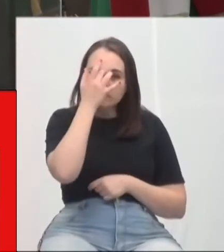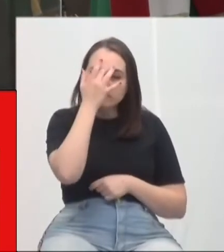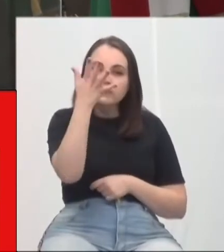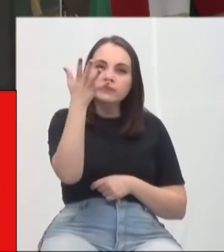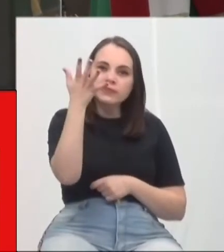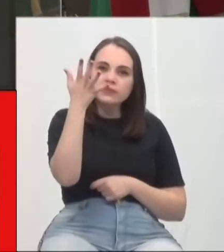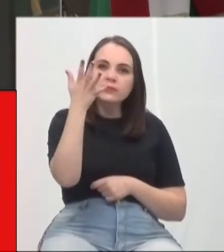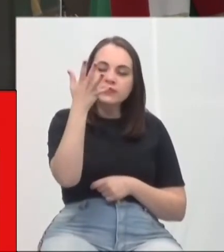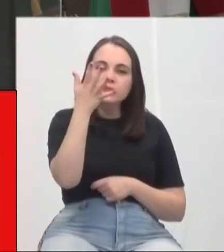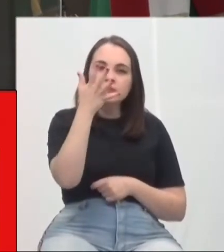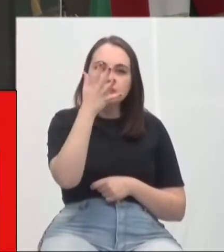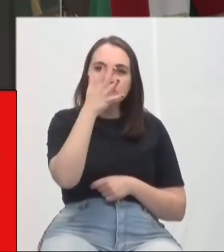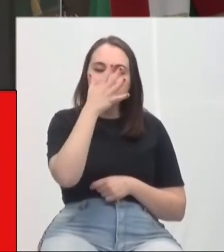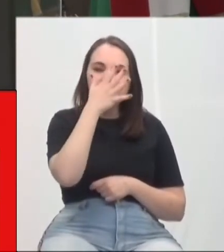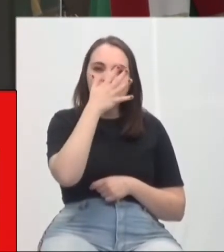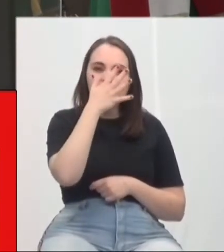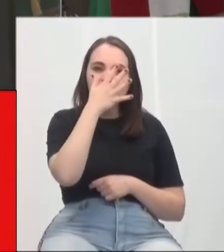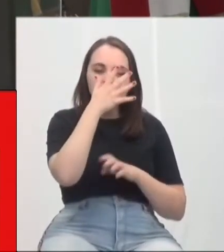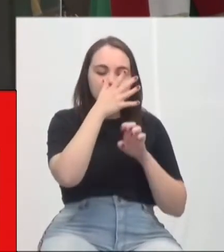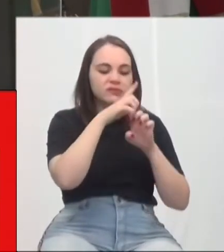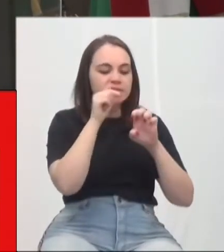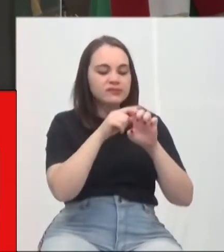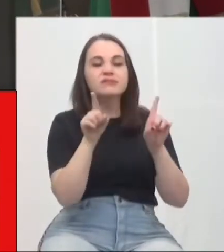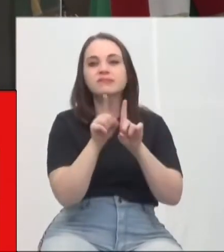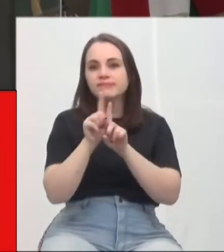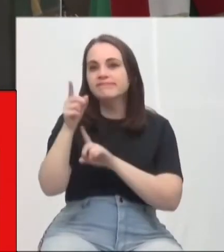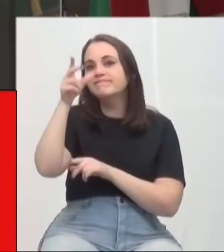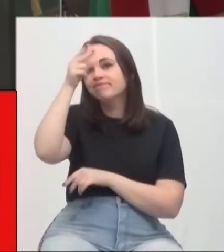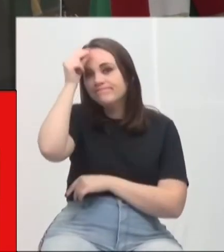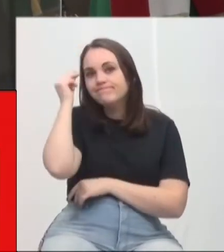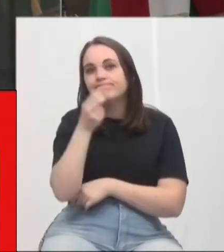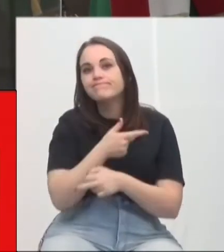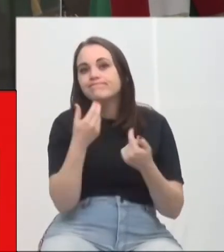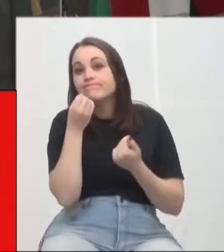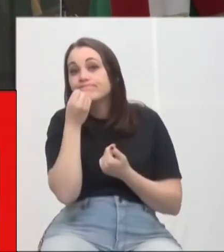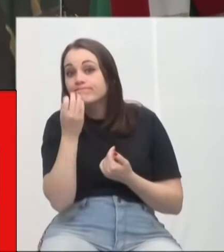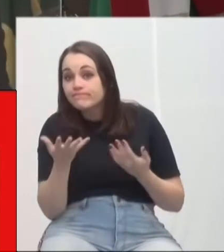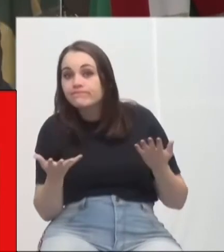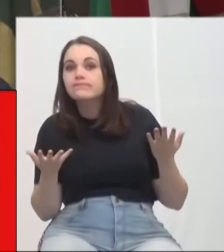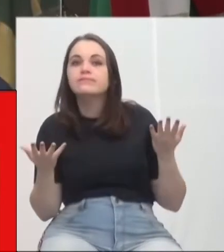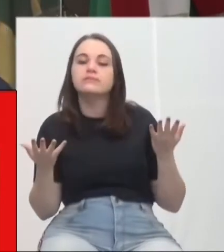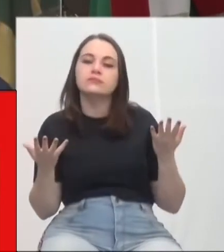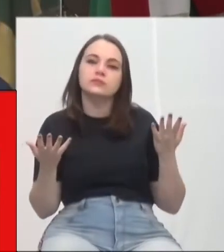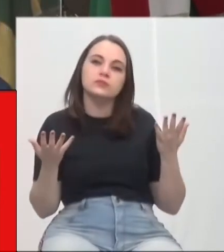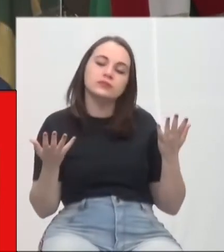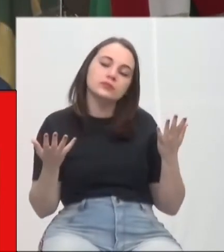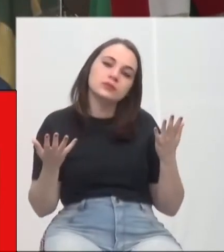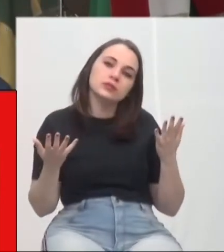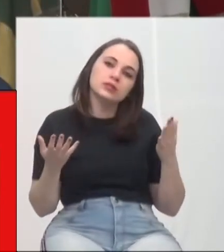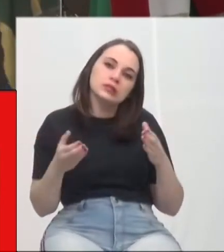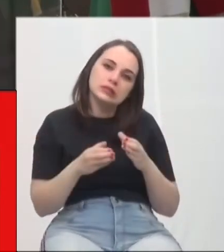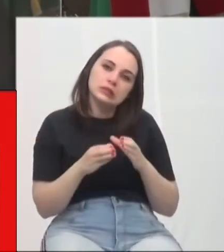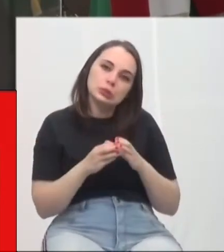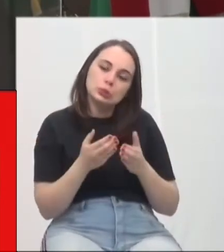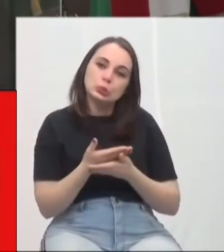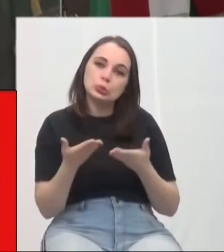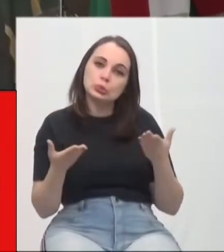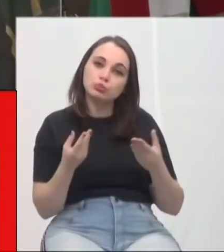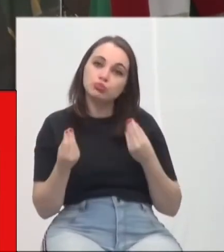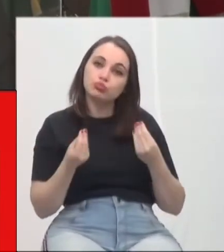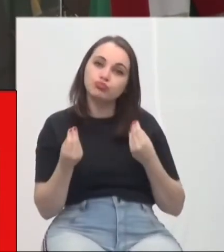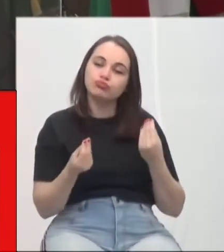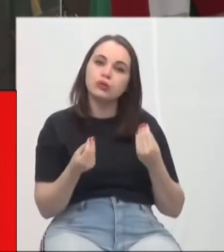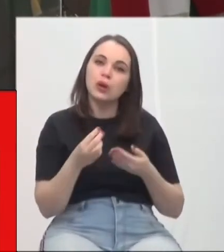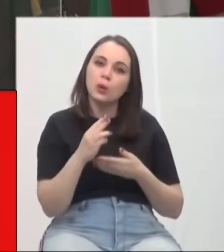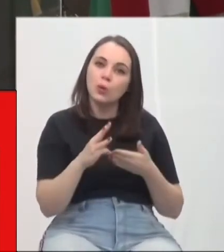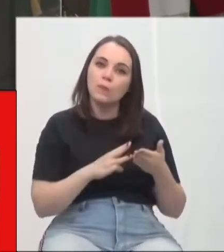para o empreendedor e também para a prefeitura. Alguns benefícios dos comitês de resolução de disputa, é o